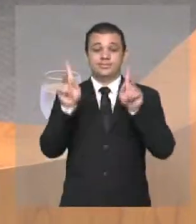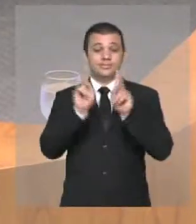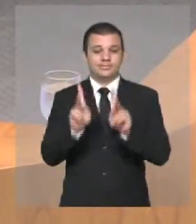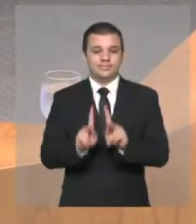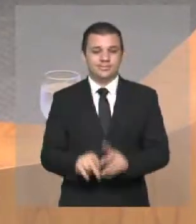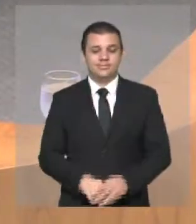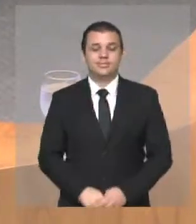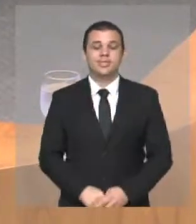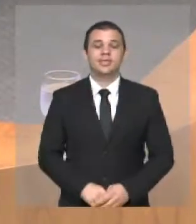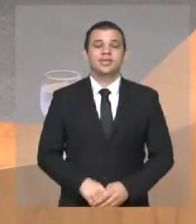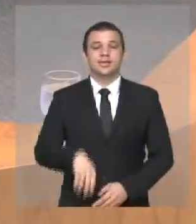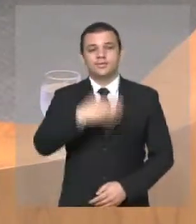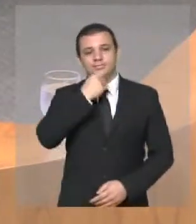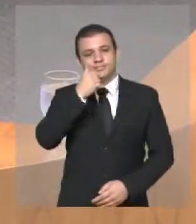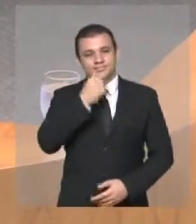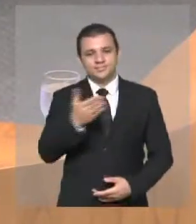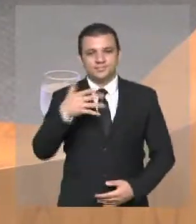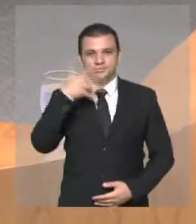imprensa,